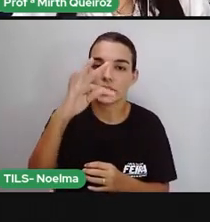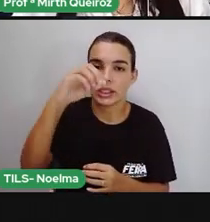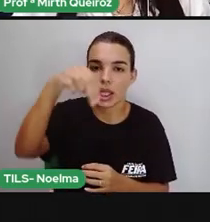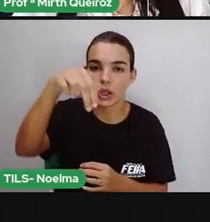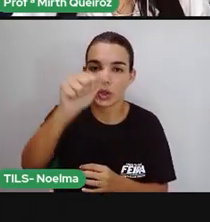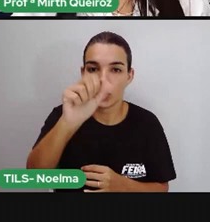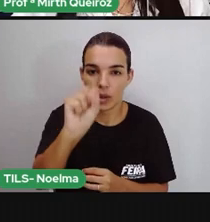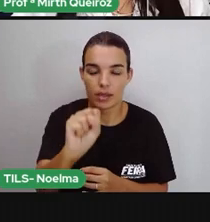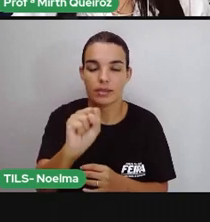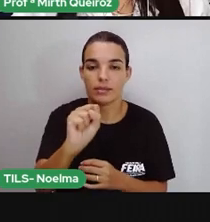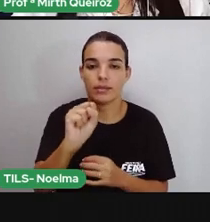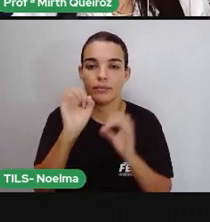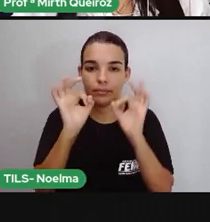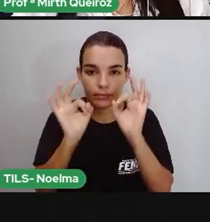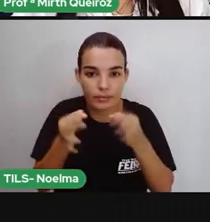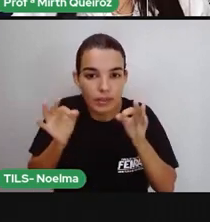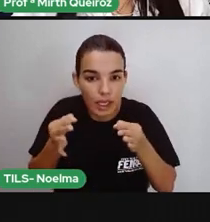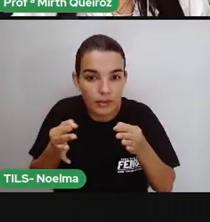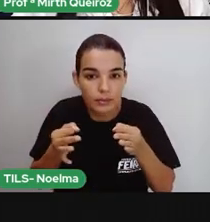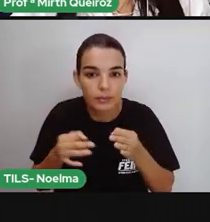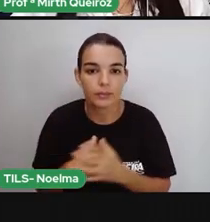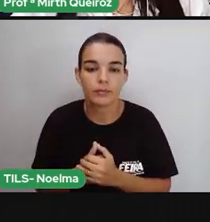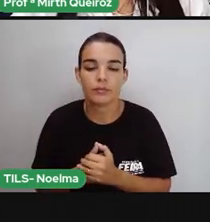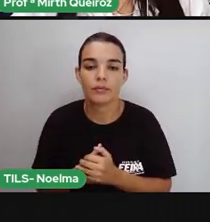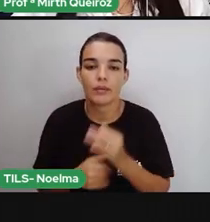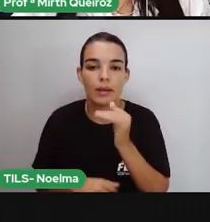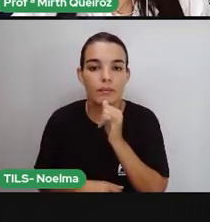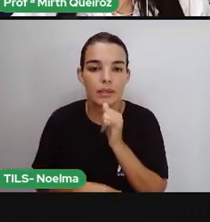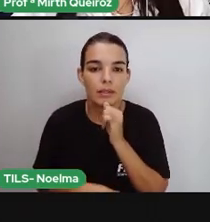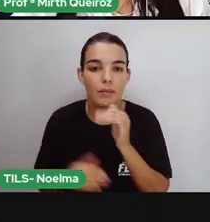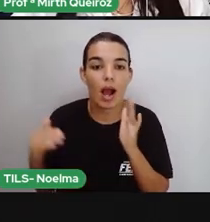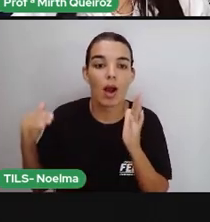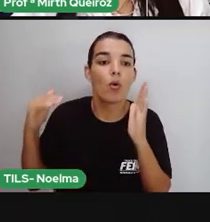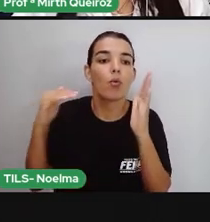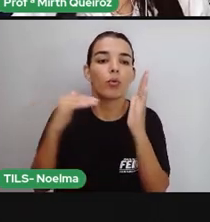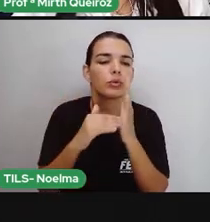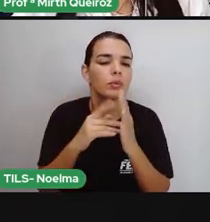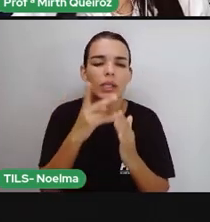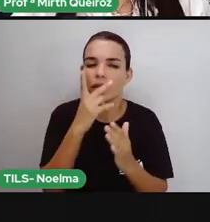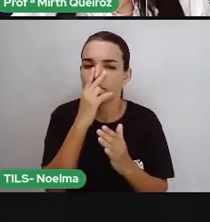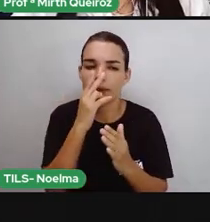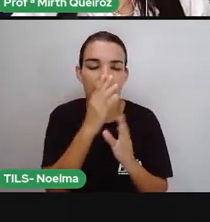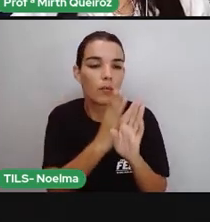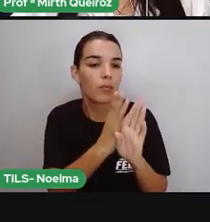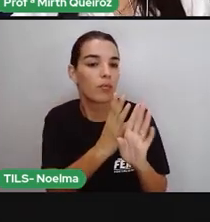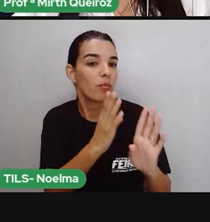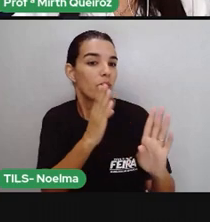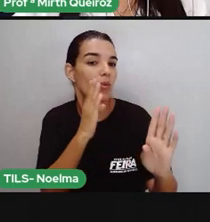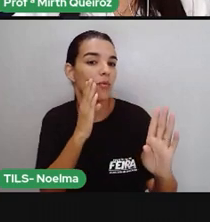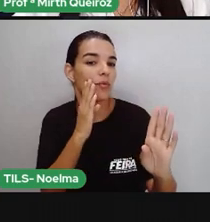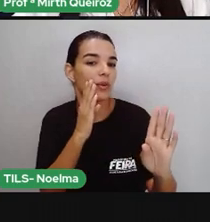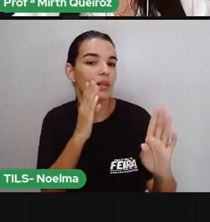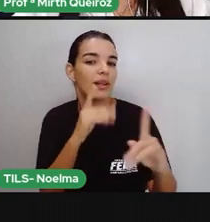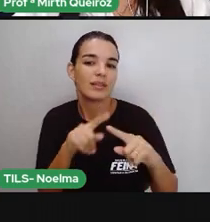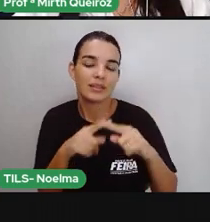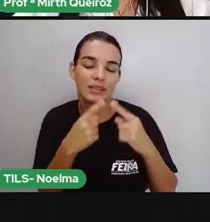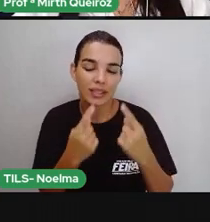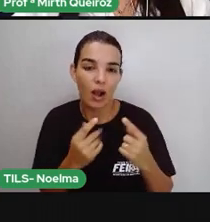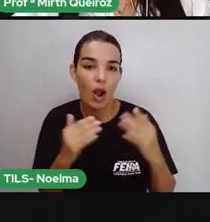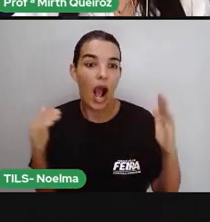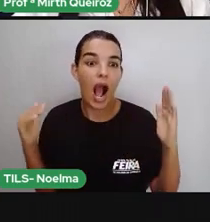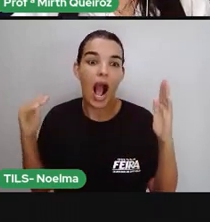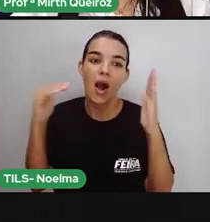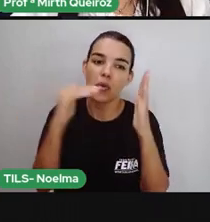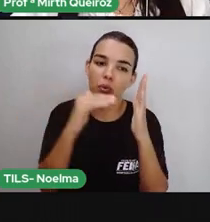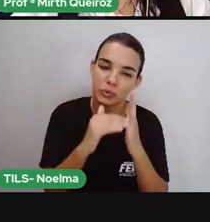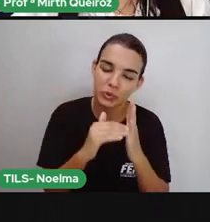representando as palavras por meio de uma fila. A última é quem está lá atrás, não é? Então, a última sílaba da